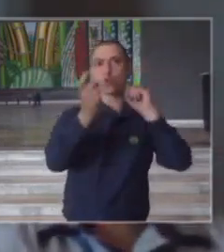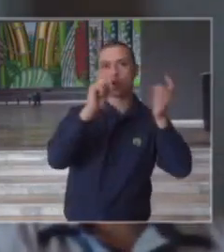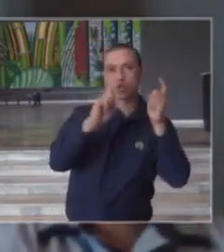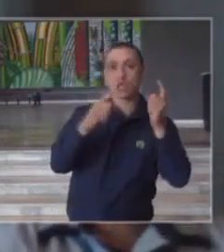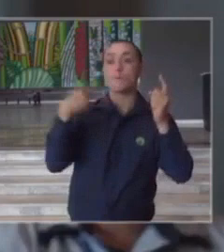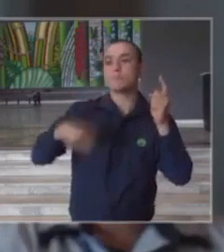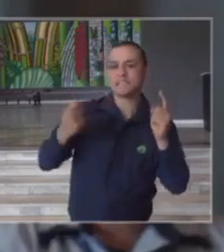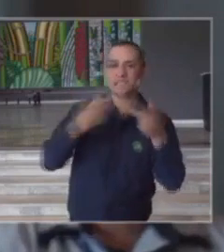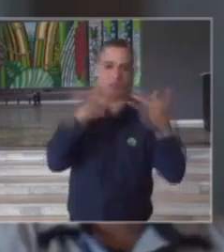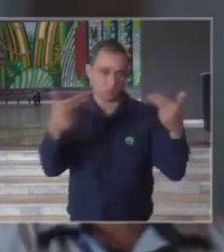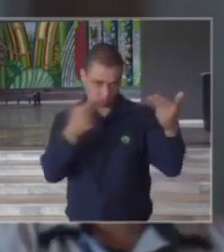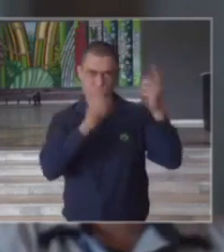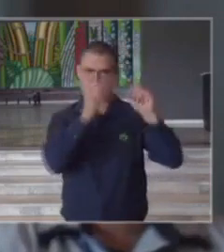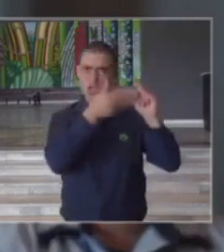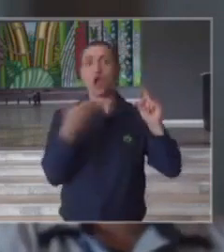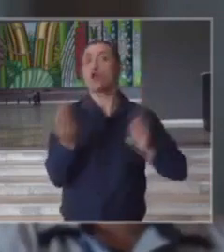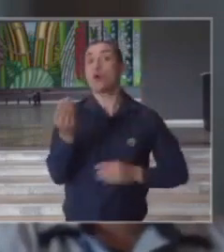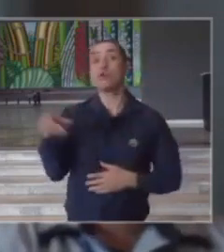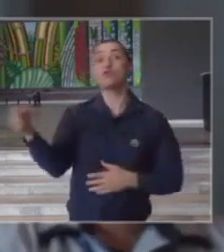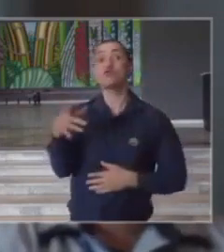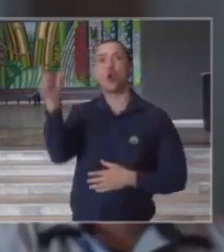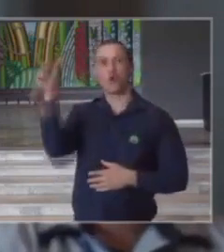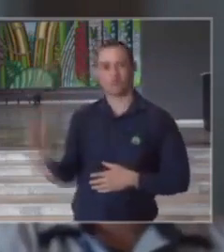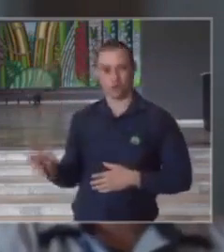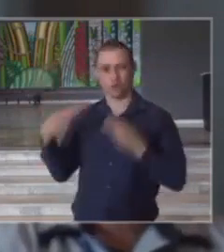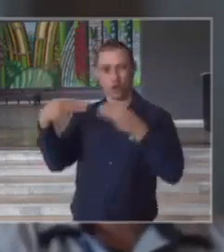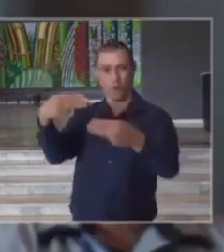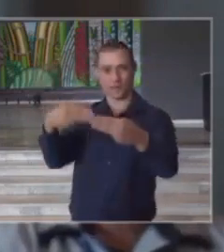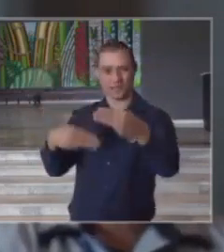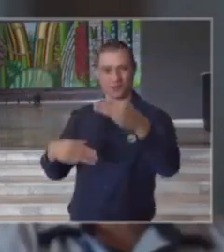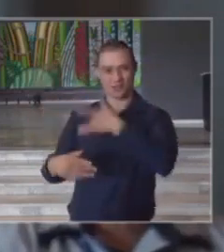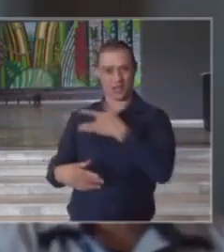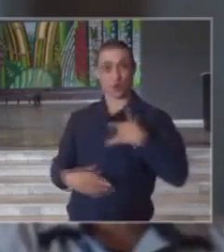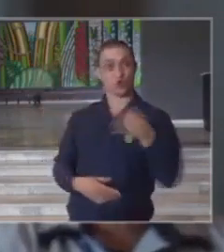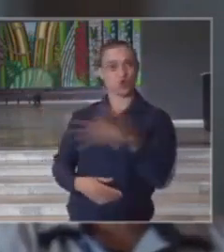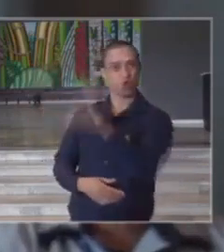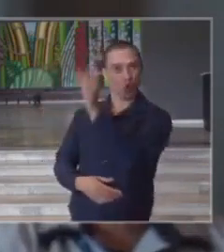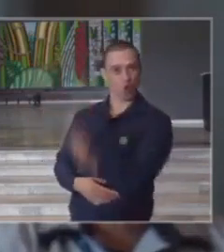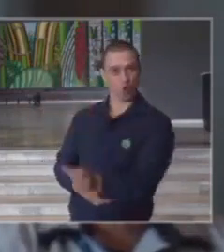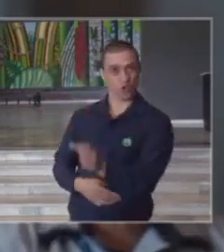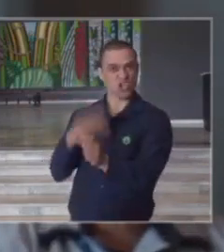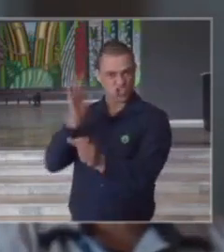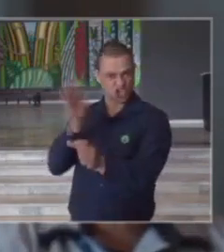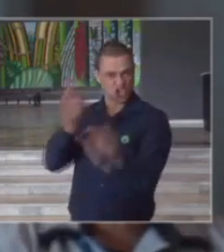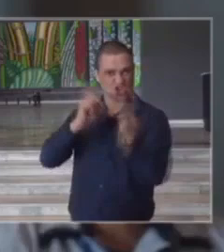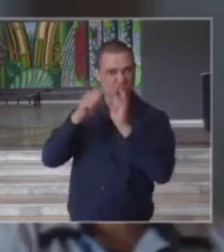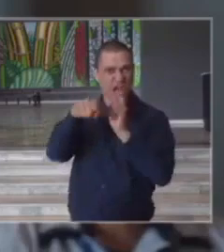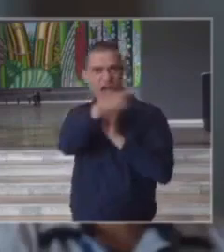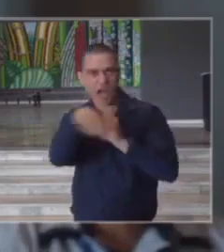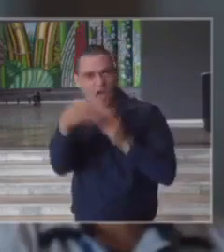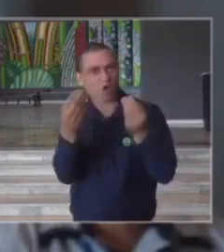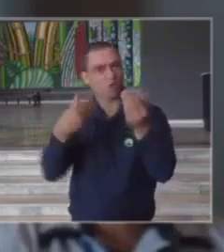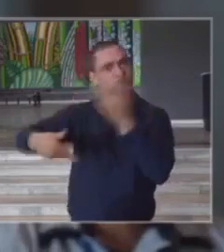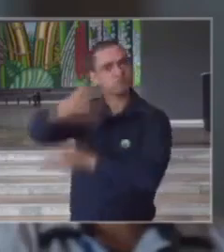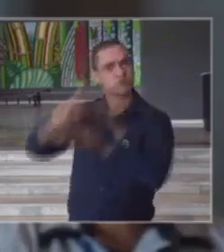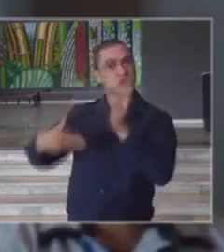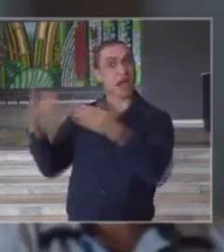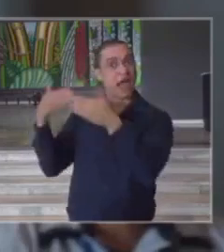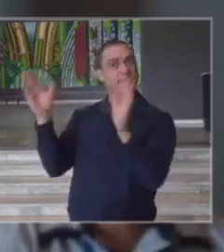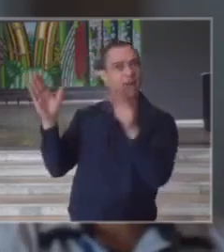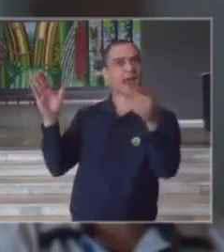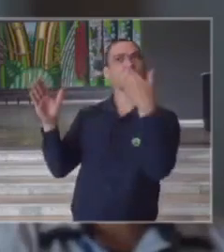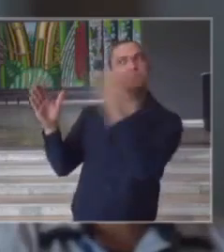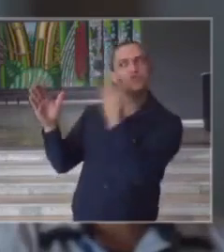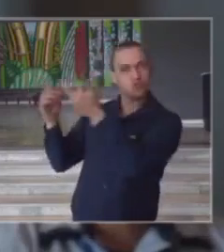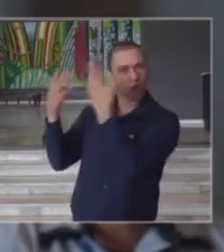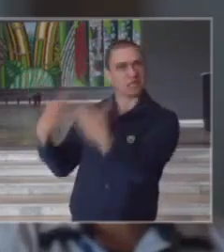de necessidades como é que está a relação com o novo ministro da saúde ele já fez alguma reunião ele está aberto para